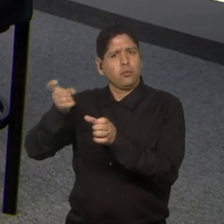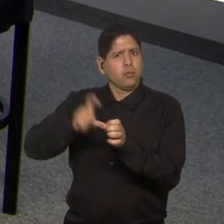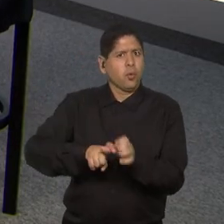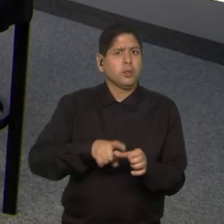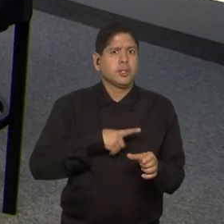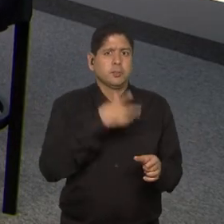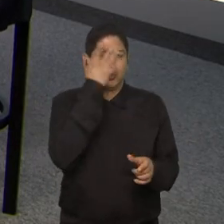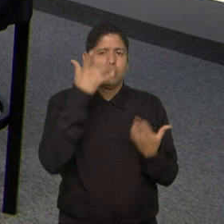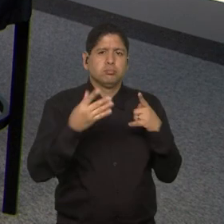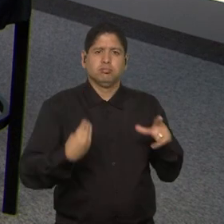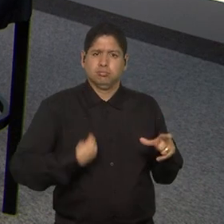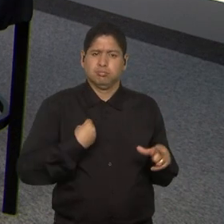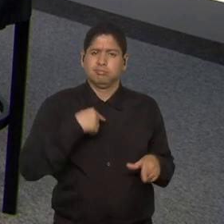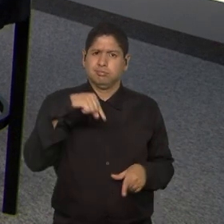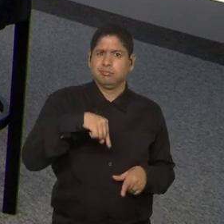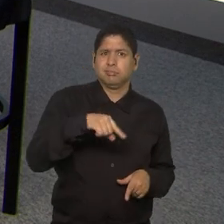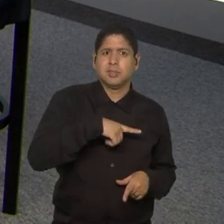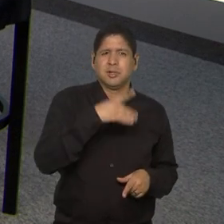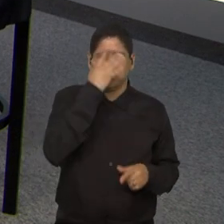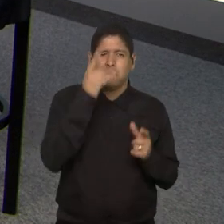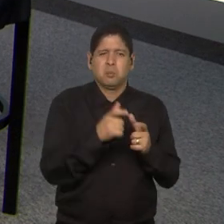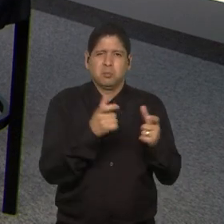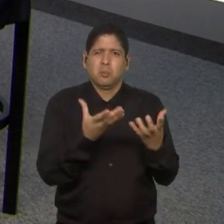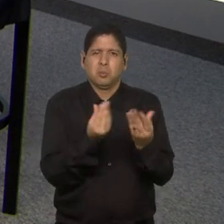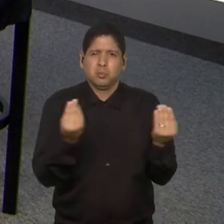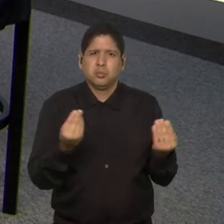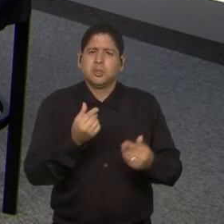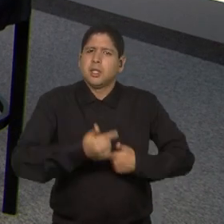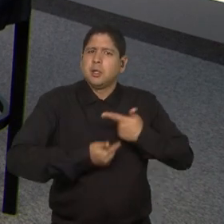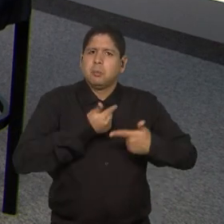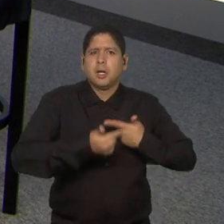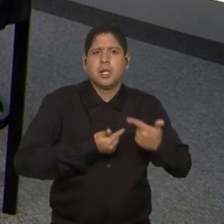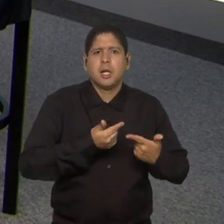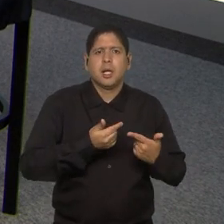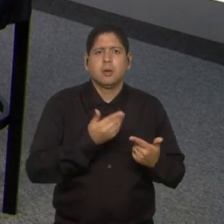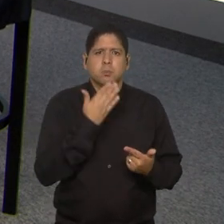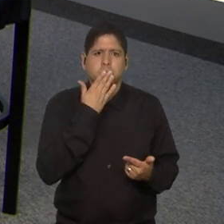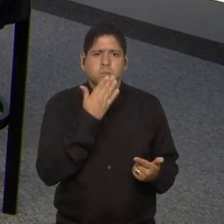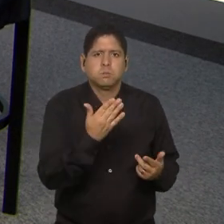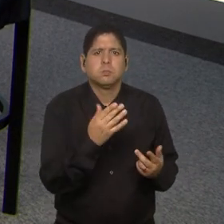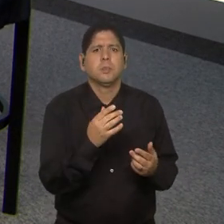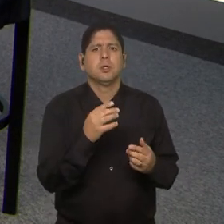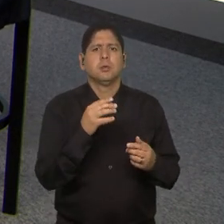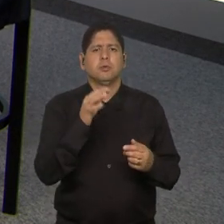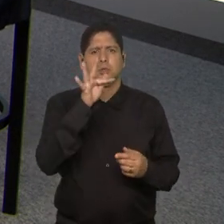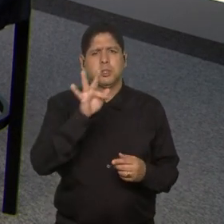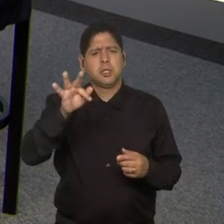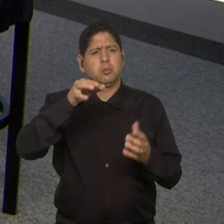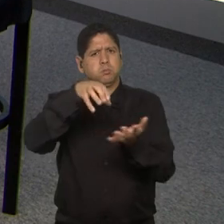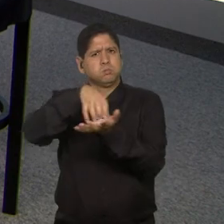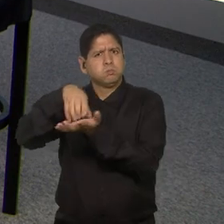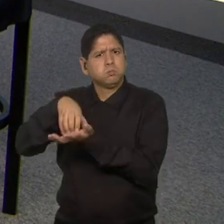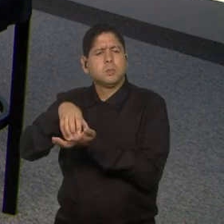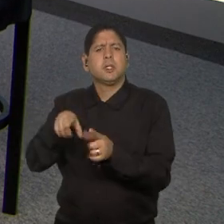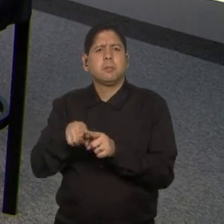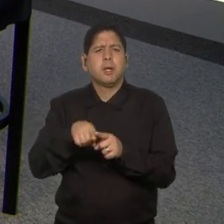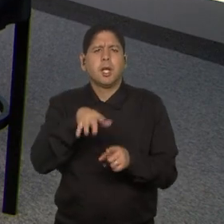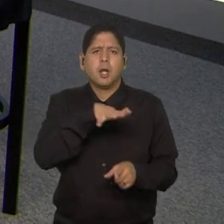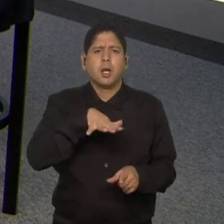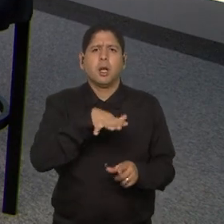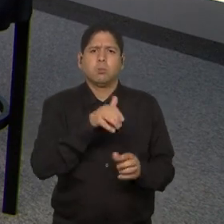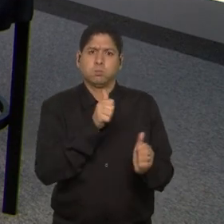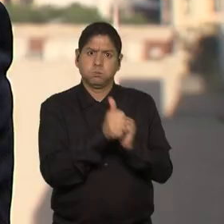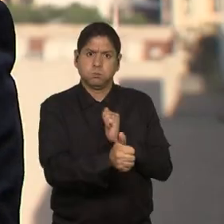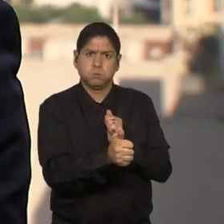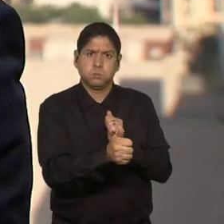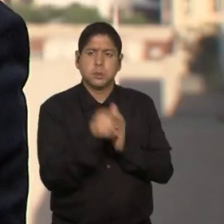Muitos ainda persistem aqui. Muitos desses hoje trabalhando, seja em clubes, federações ou no meio esportivo. Então,